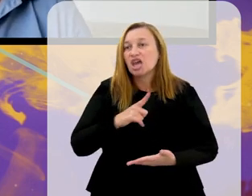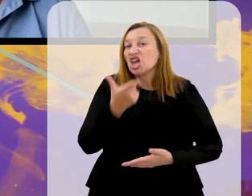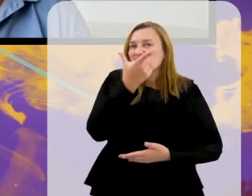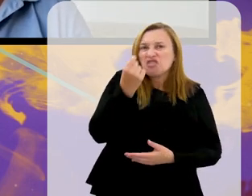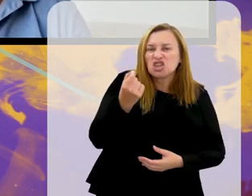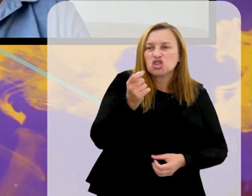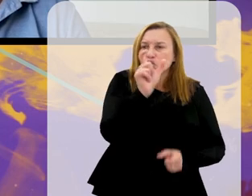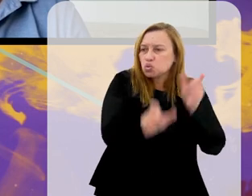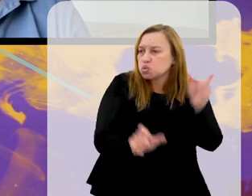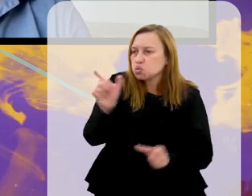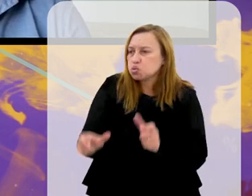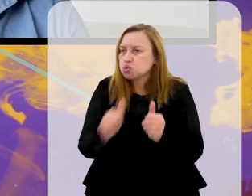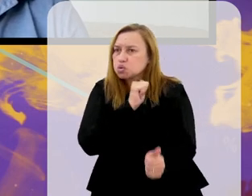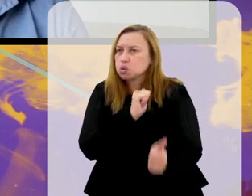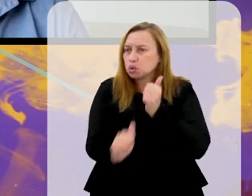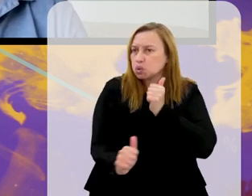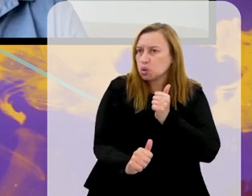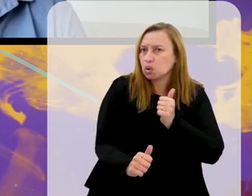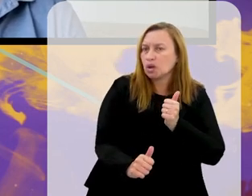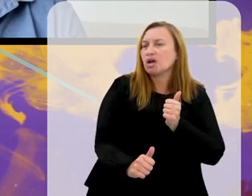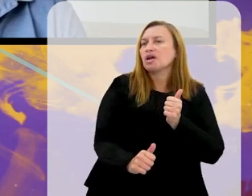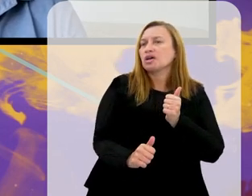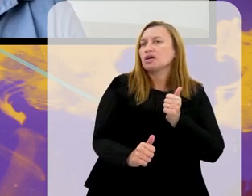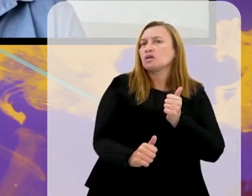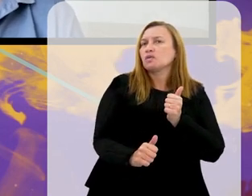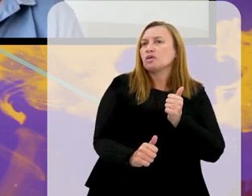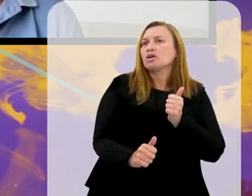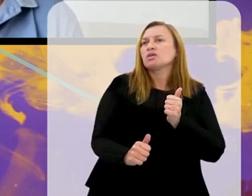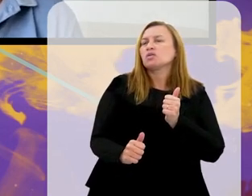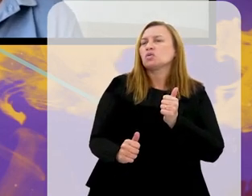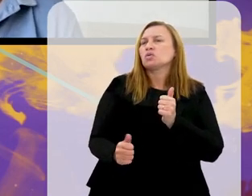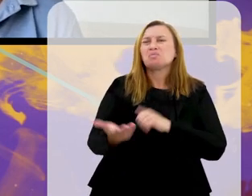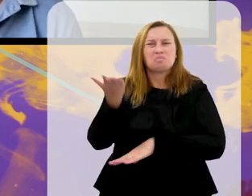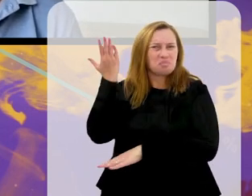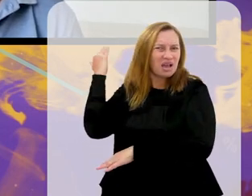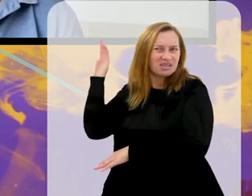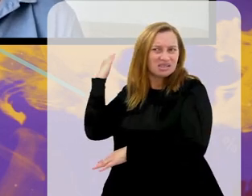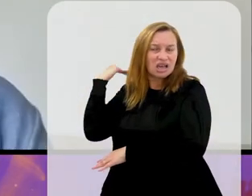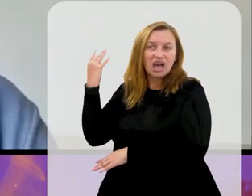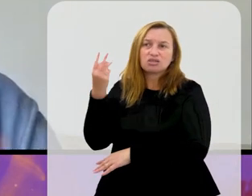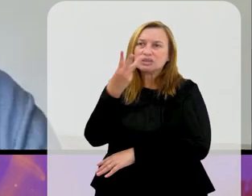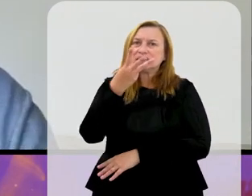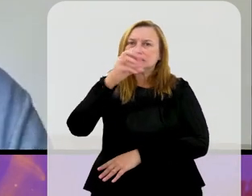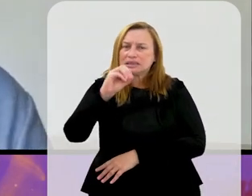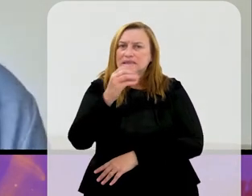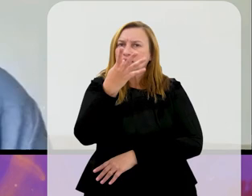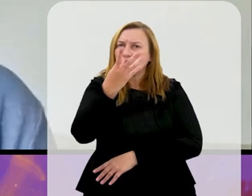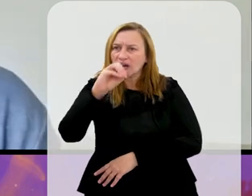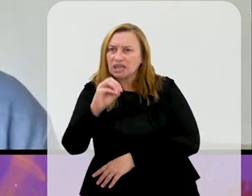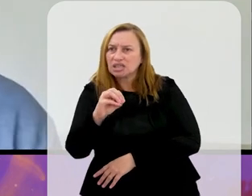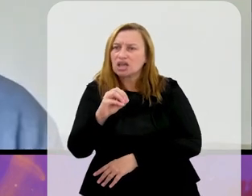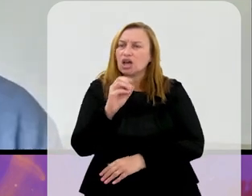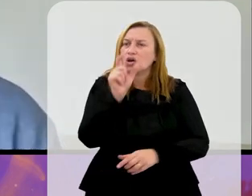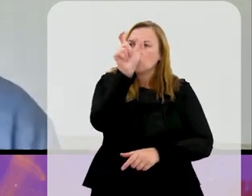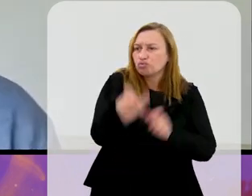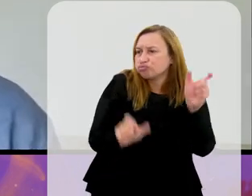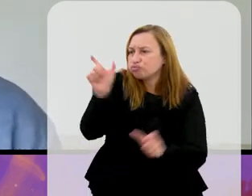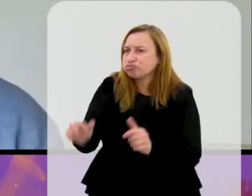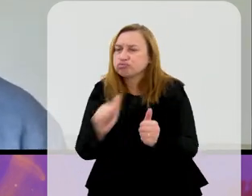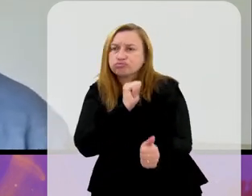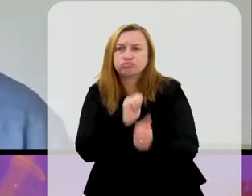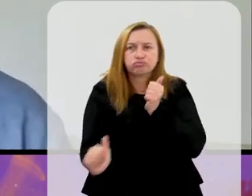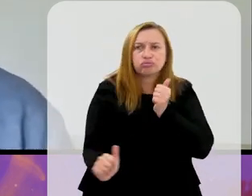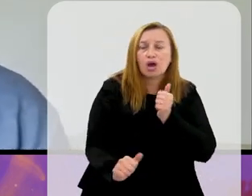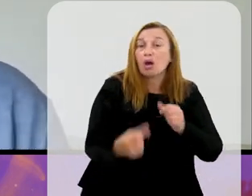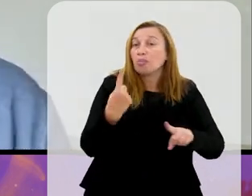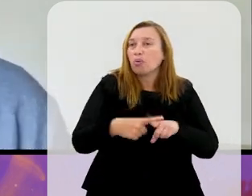de 20 jogadores, 25 jogadores, como era no tempo passado, precisa ter 35, 40 jogadores. Porque